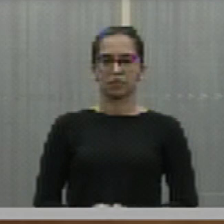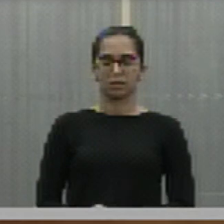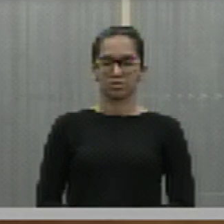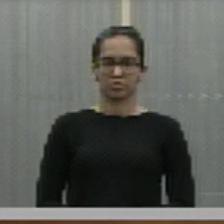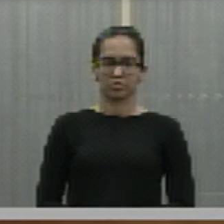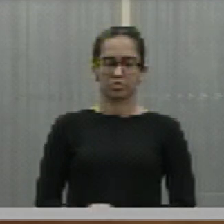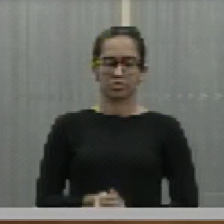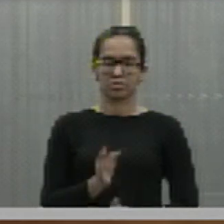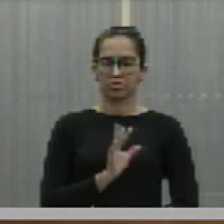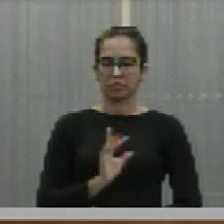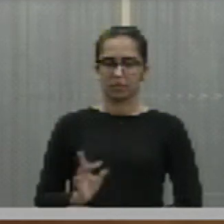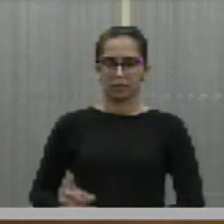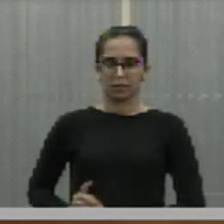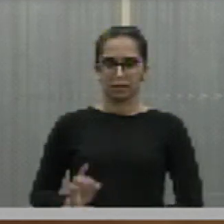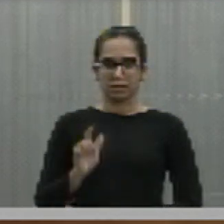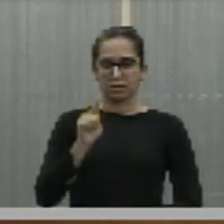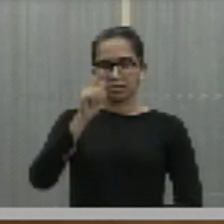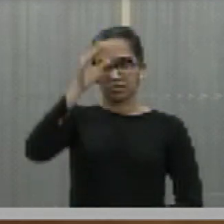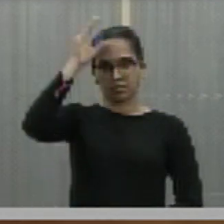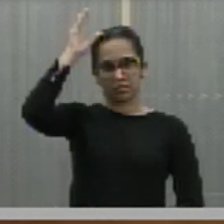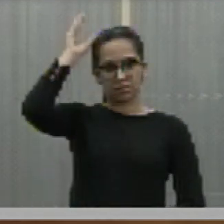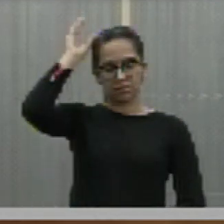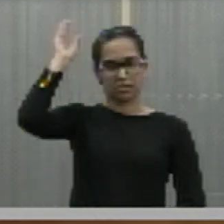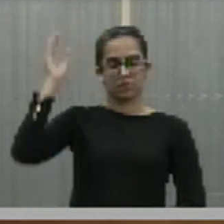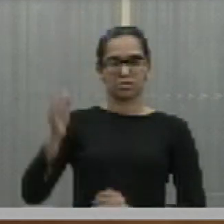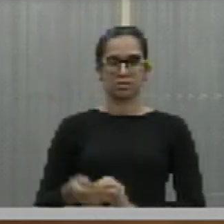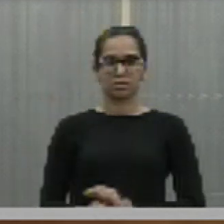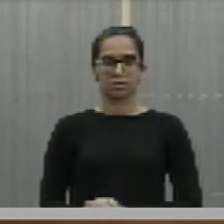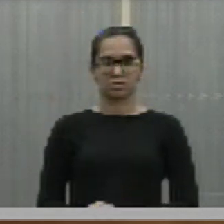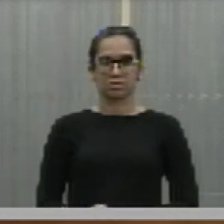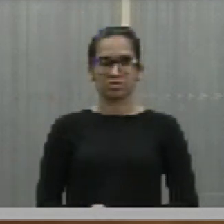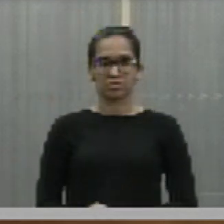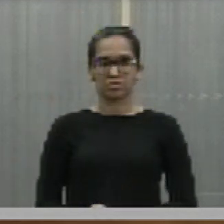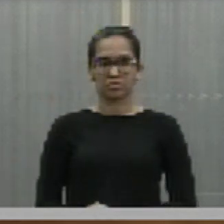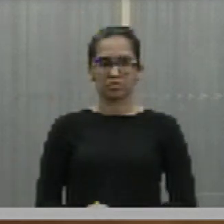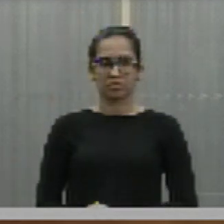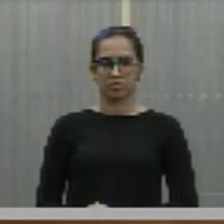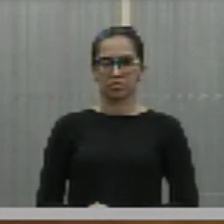Deputado Dr. Gil Carlos. Sim.